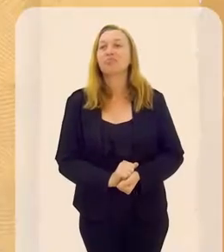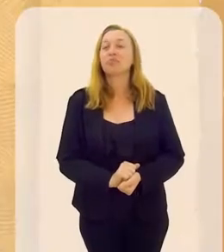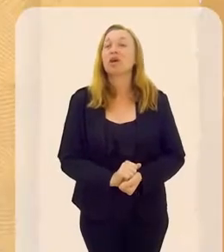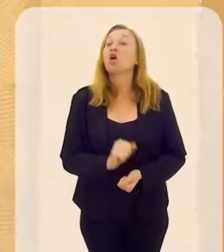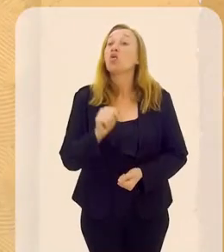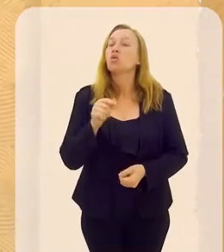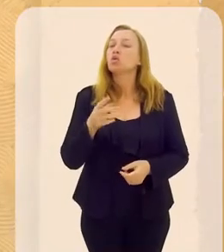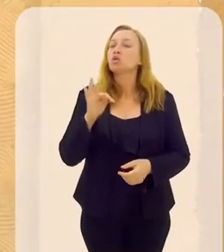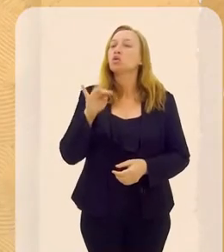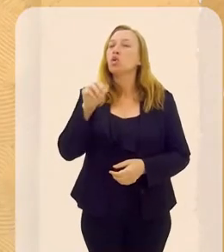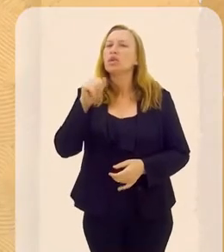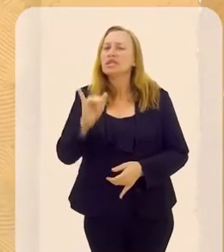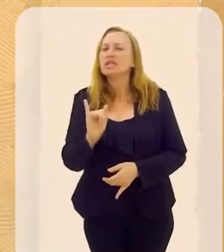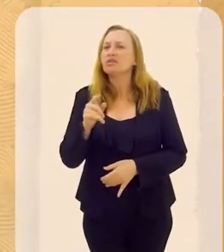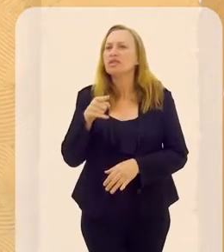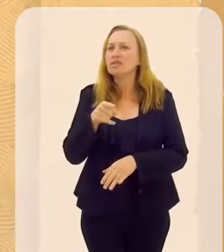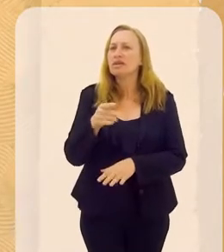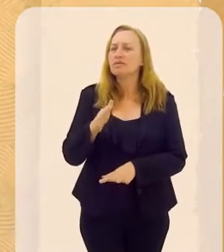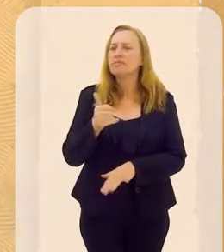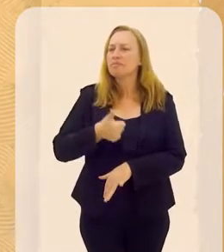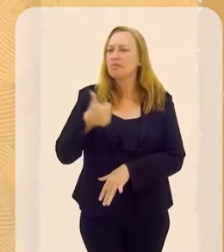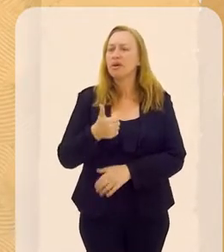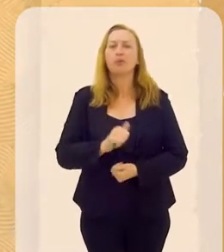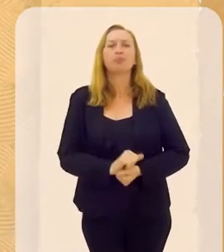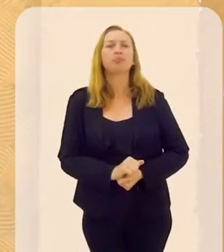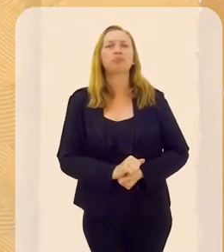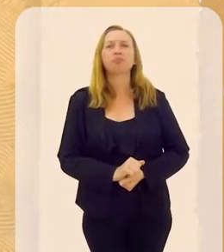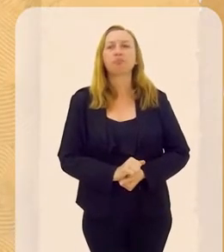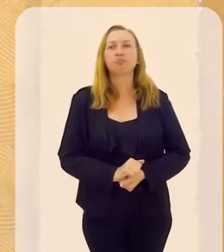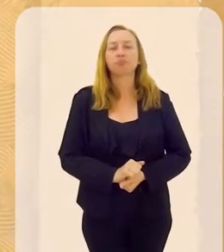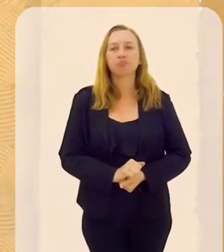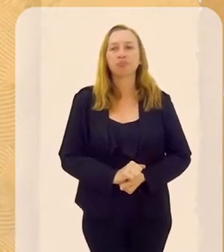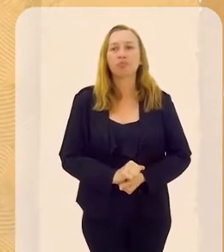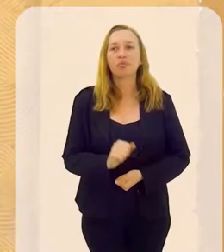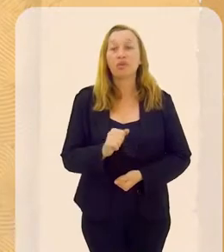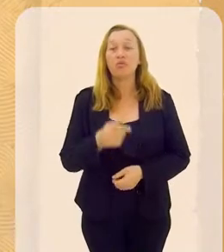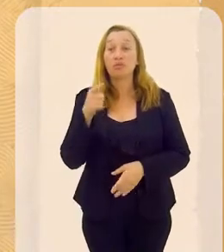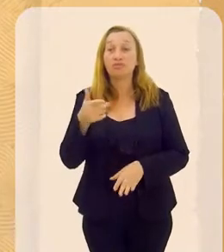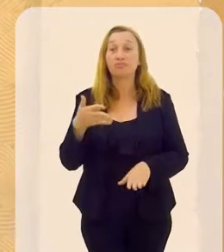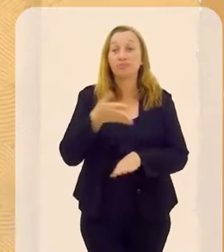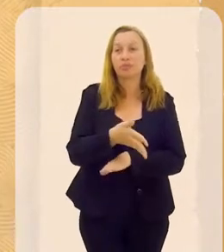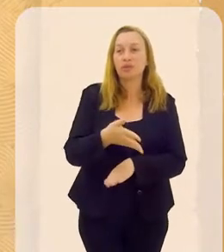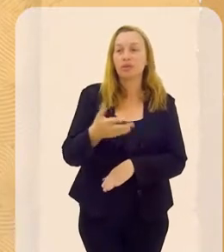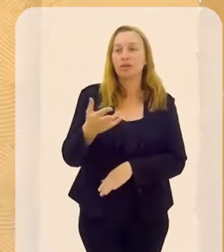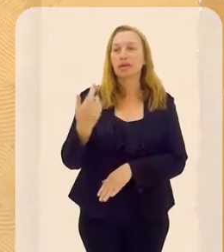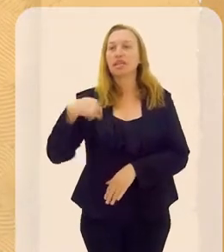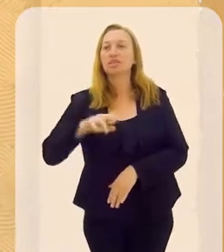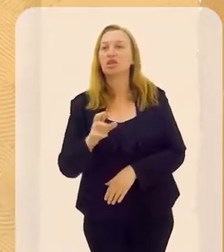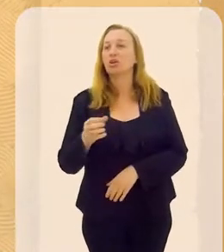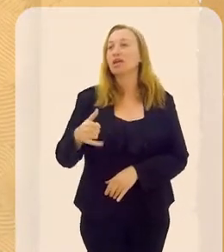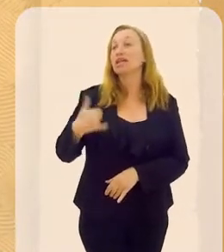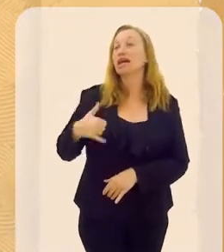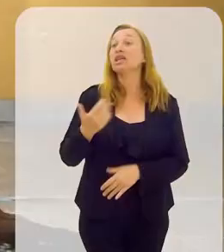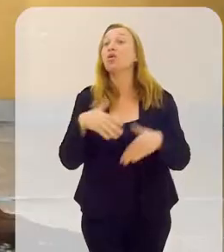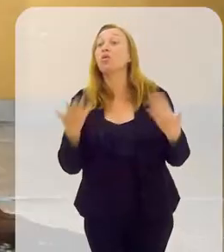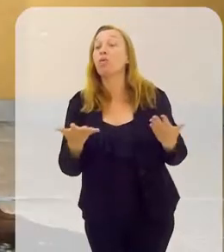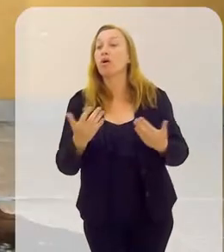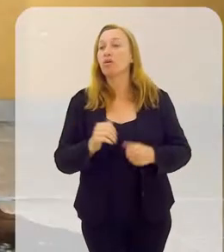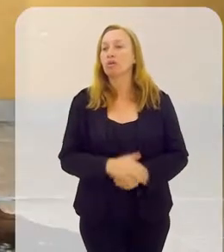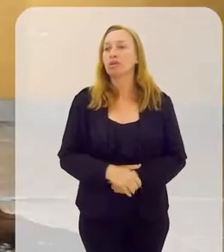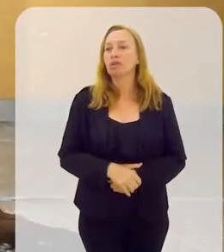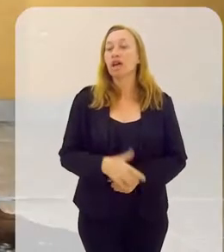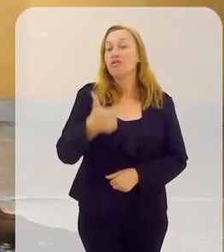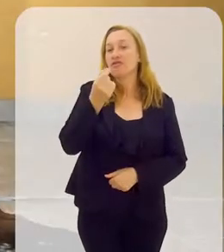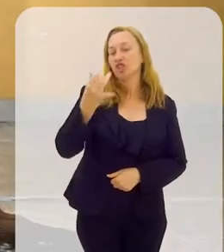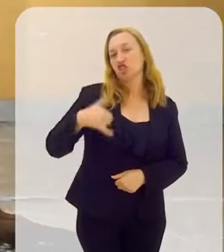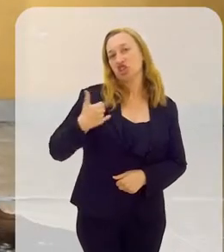Tony, você entrou para, primeiro, quando você, você entrou para a religião com quantos anos? Eu entrei